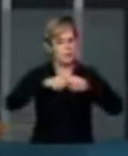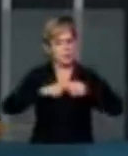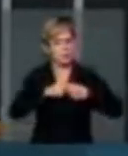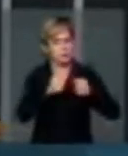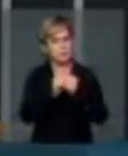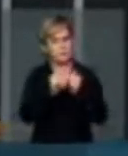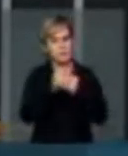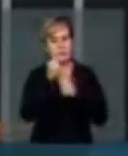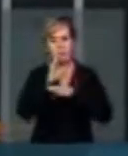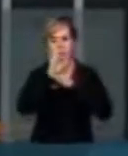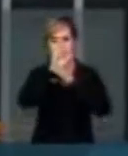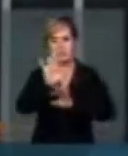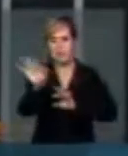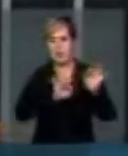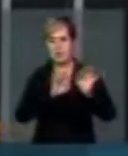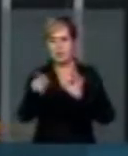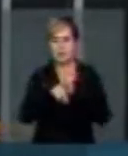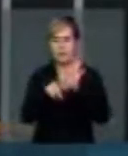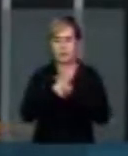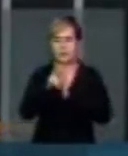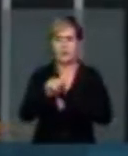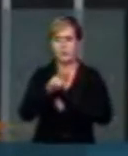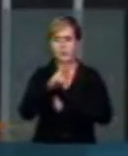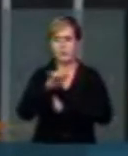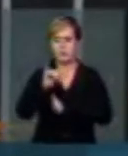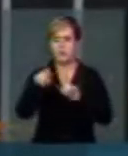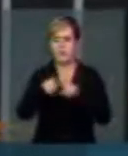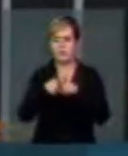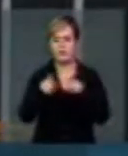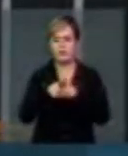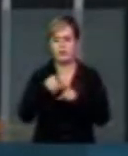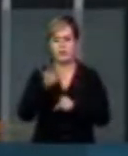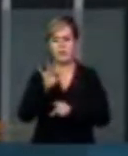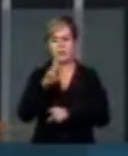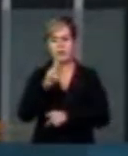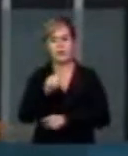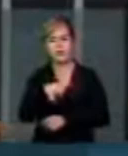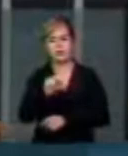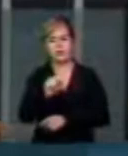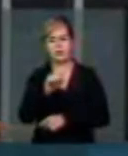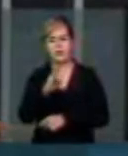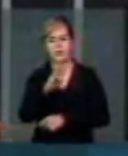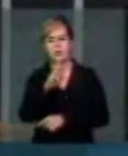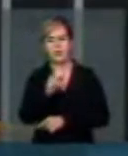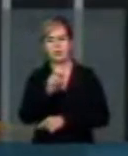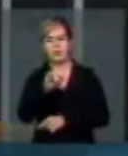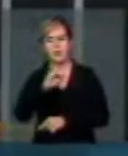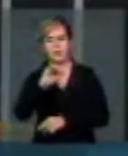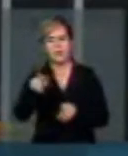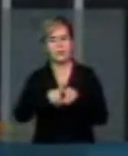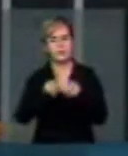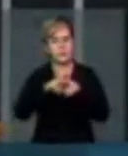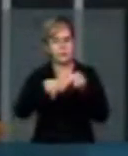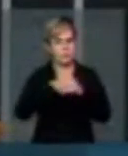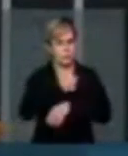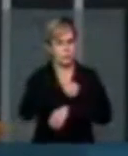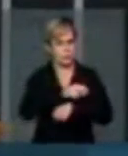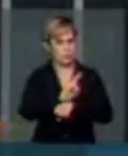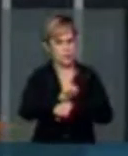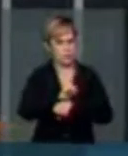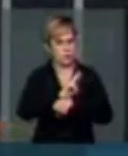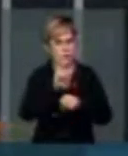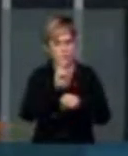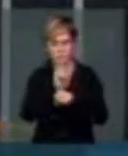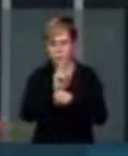benefícios dos planos de benefícios da Varig e da Transvazio por omissão no poder, dever de fiscalização e proteção dos